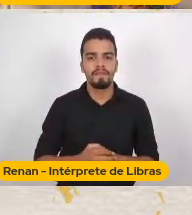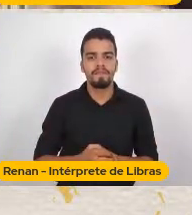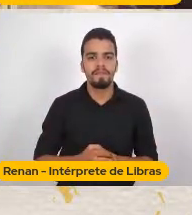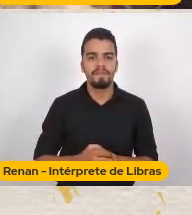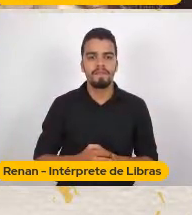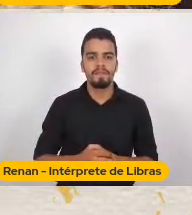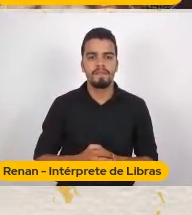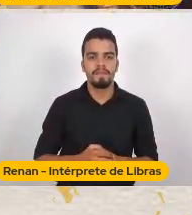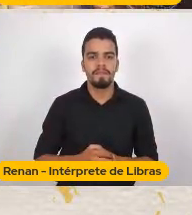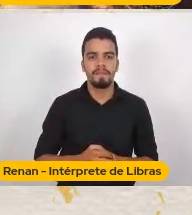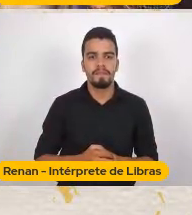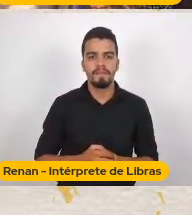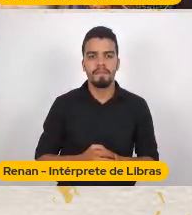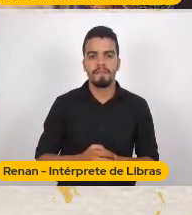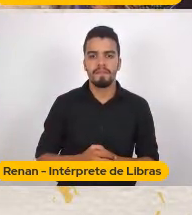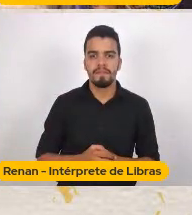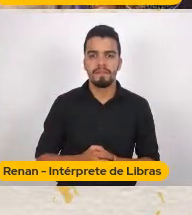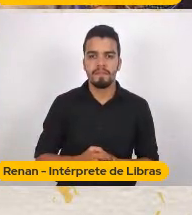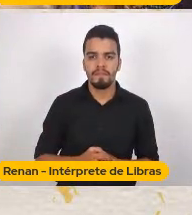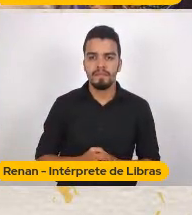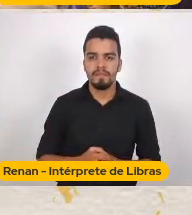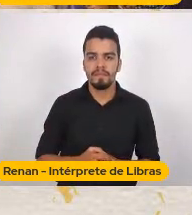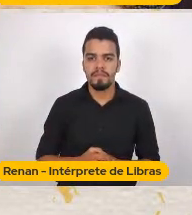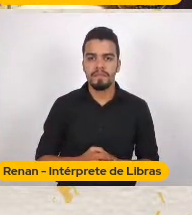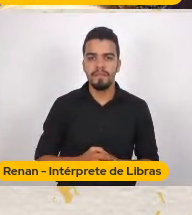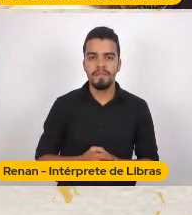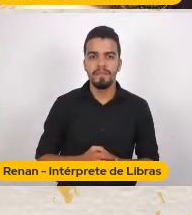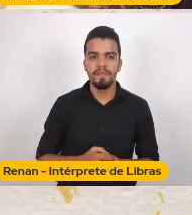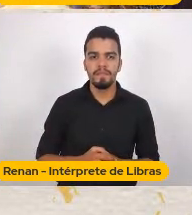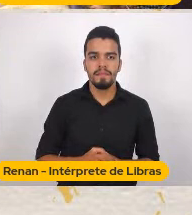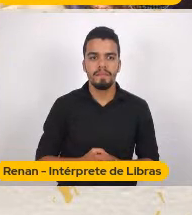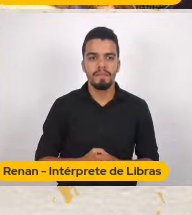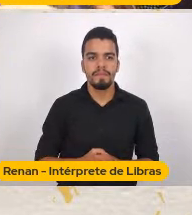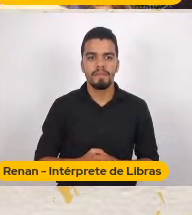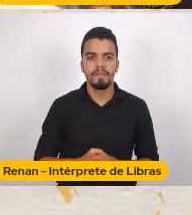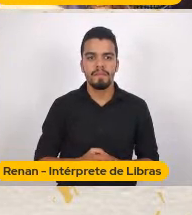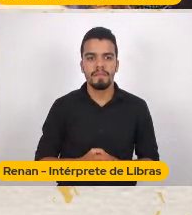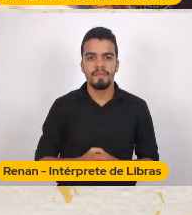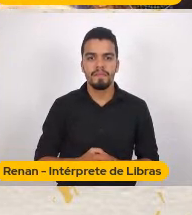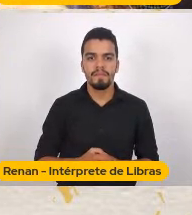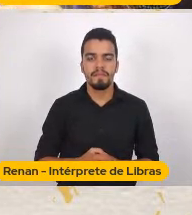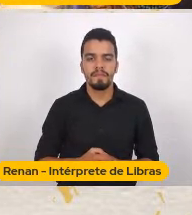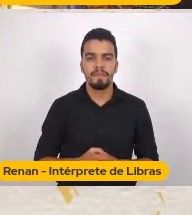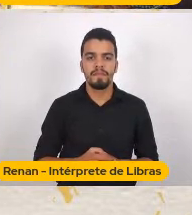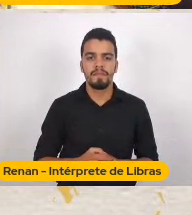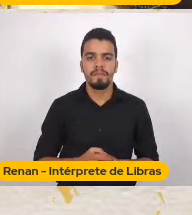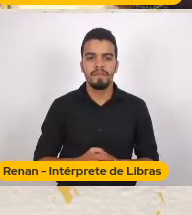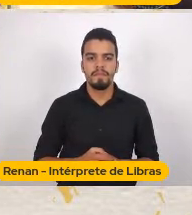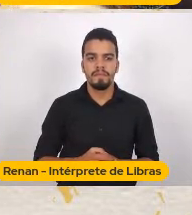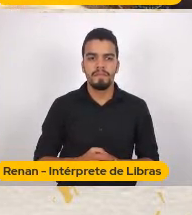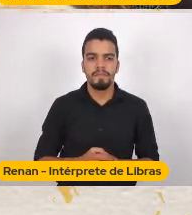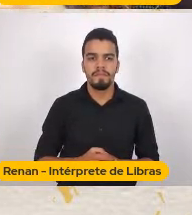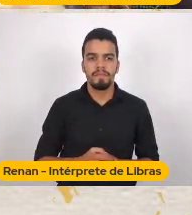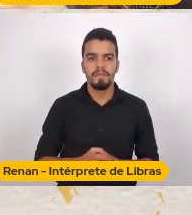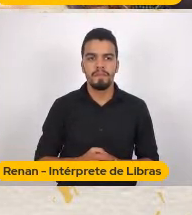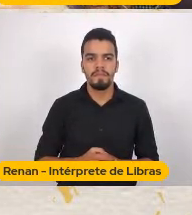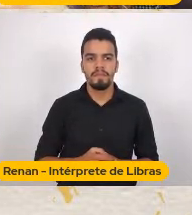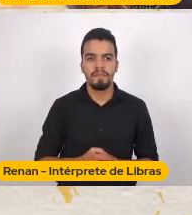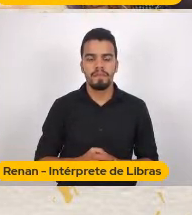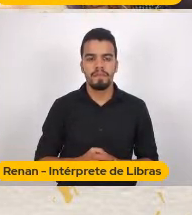lâmina Tá Pra eu Pra eu encerrar Mais cinco minutos Eu encerro Tá gente Não sei quanto tempo Eu tenho aí